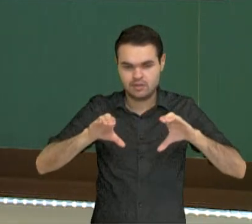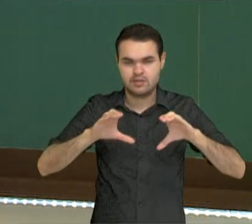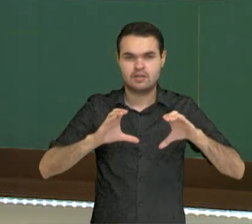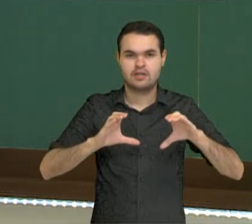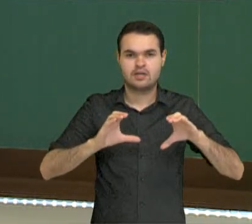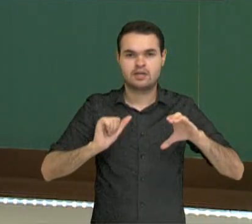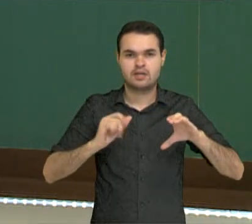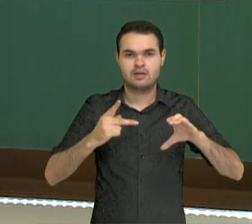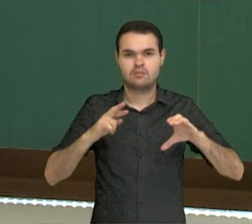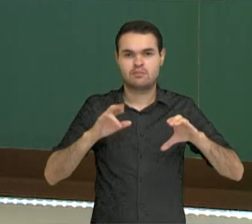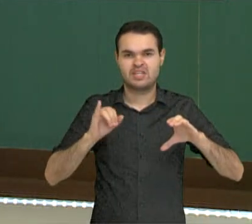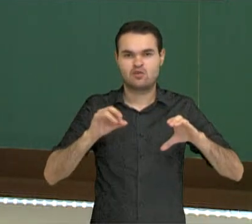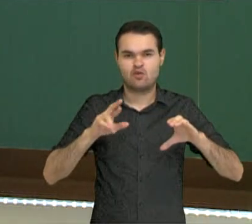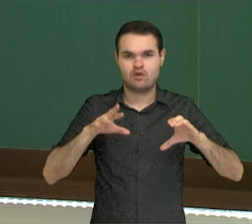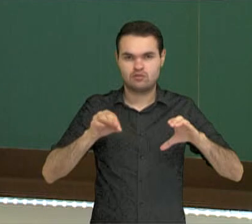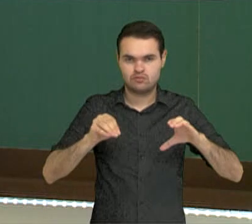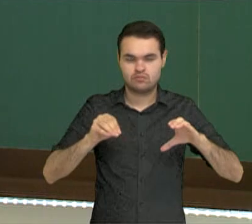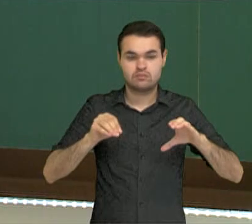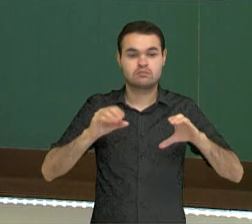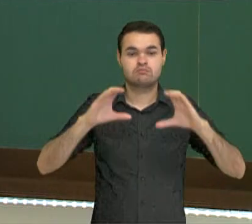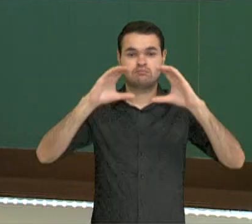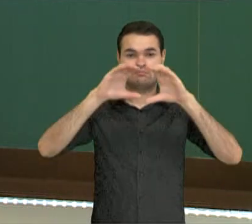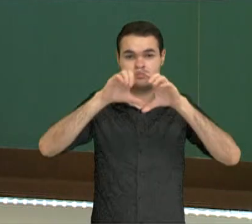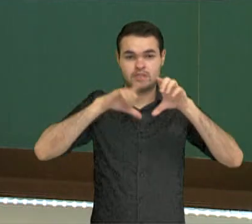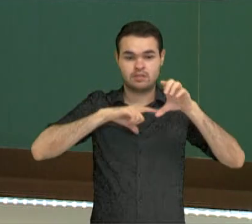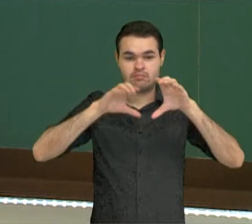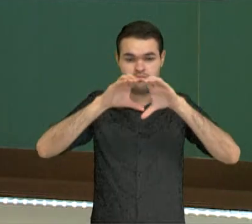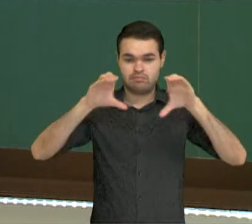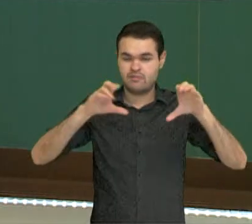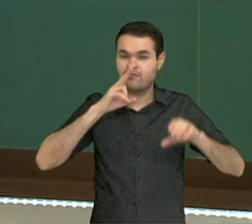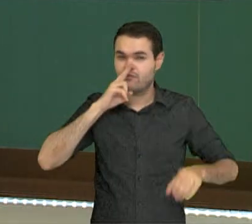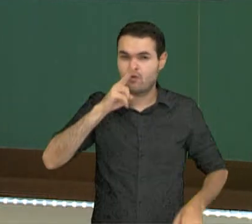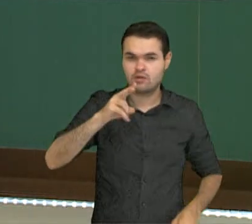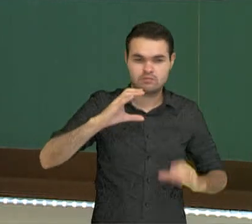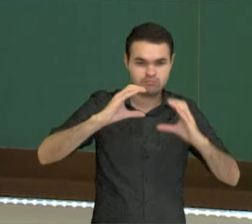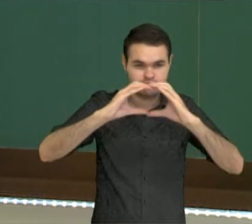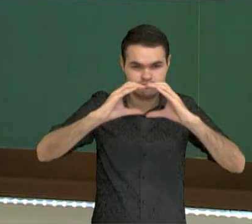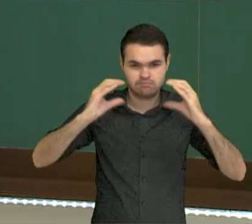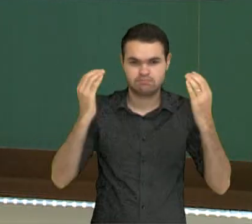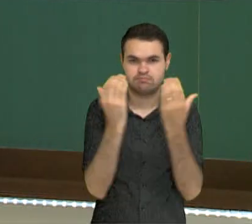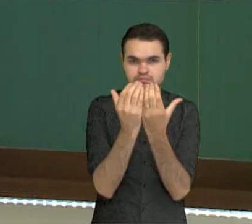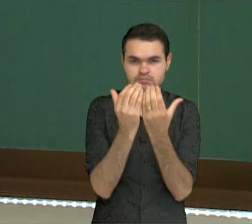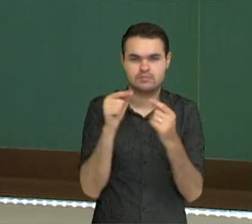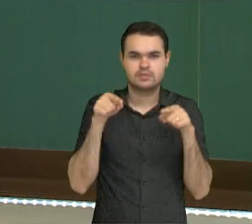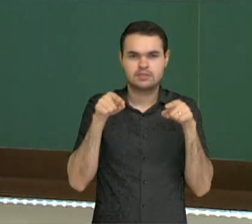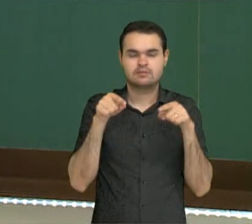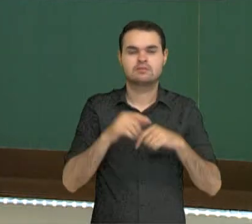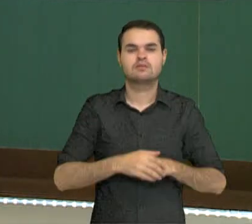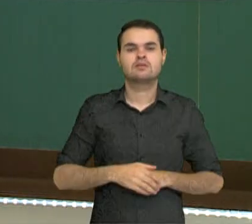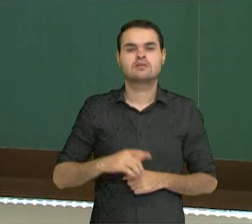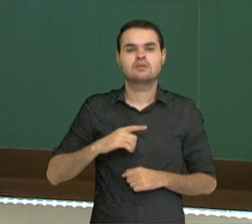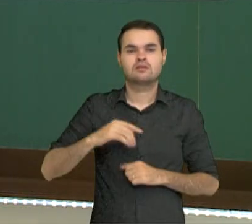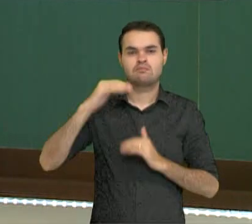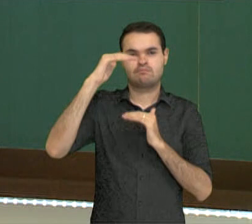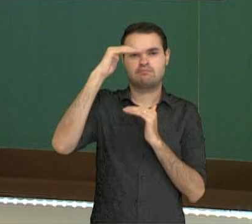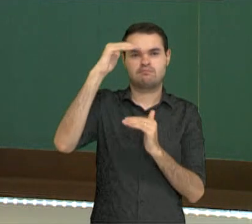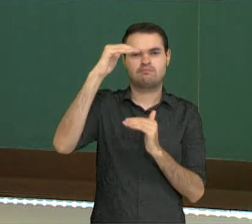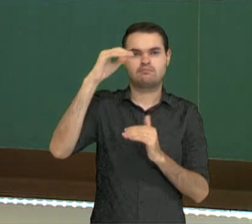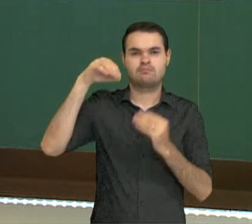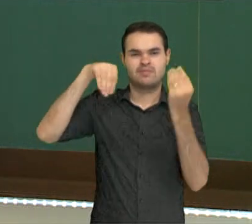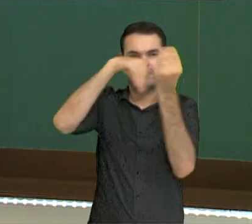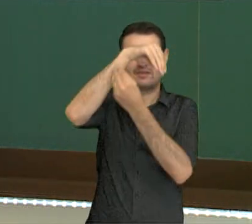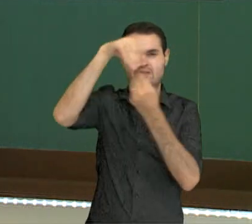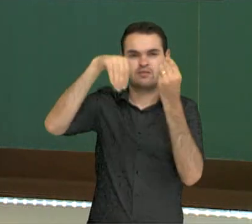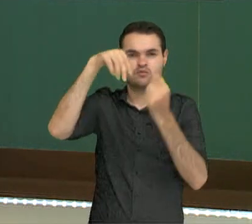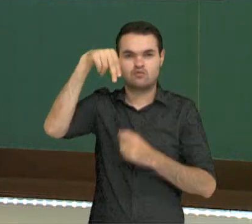ser a mais aquecida, certo? Aí nós vamos ter as intermediárias ali, que tem as quatro estações bem definidas. Zona temperada